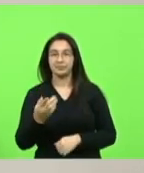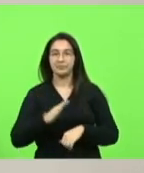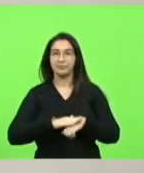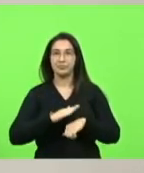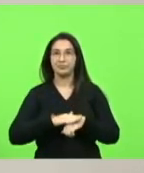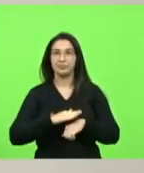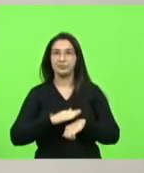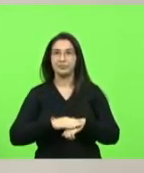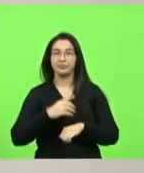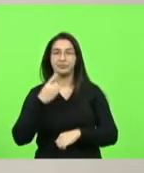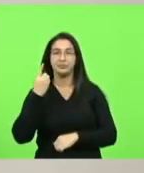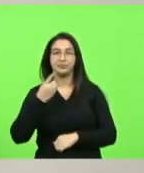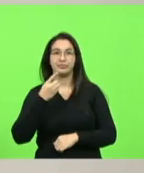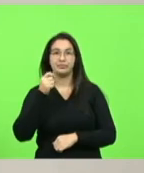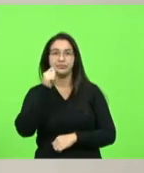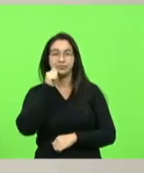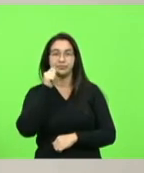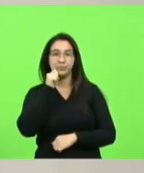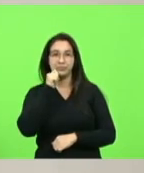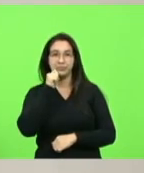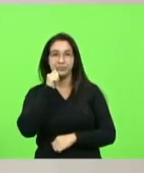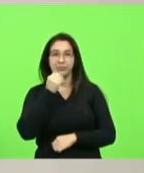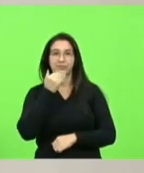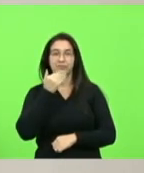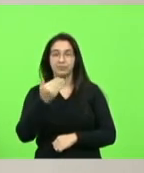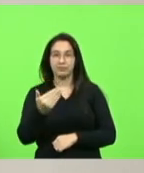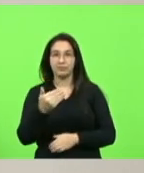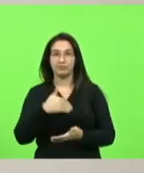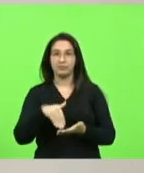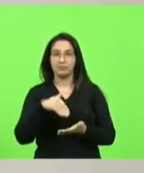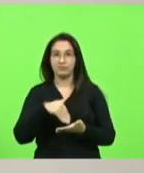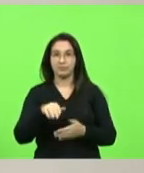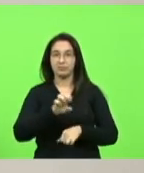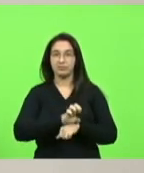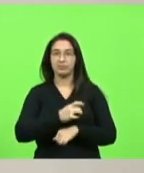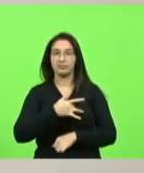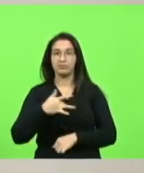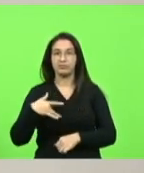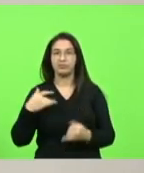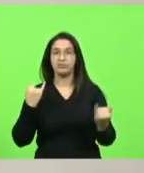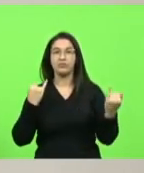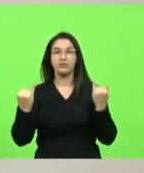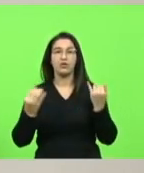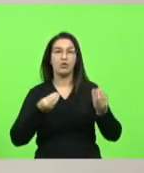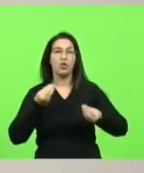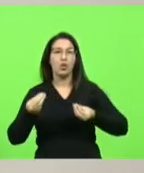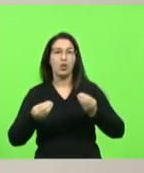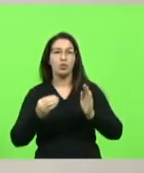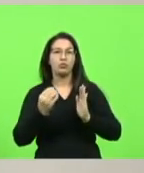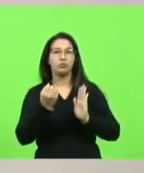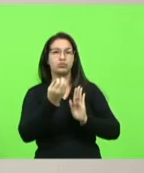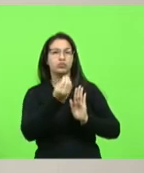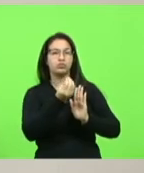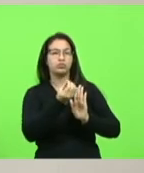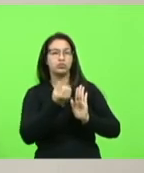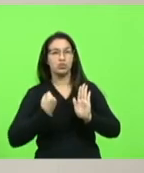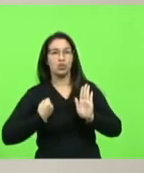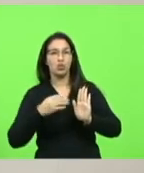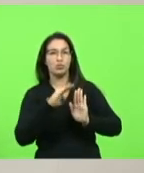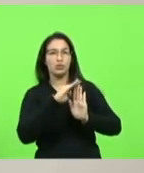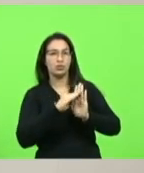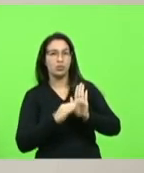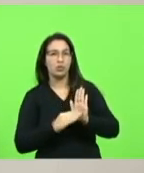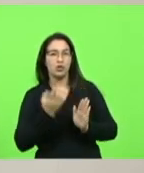deputada ana campagnolo solicitando ao secretário do estado de saúde informações acerca dos dados referentes a casos de